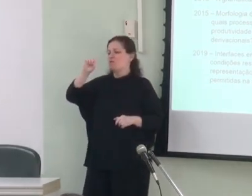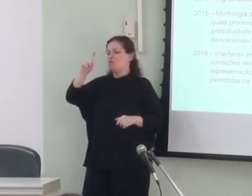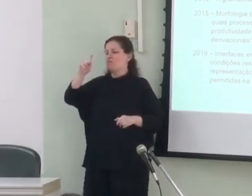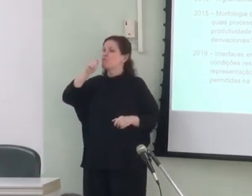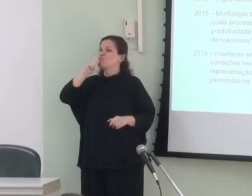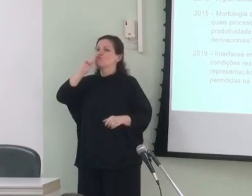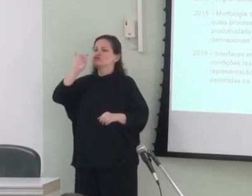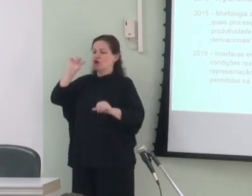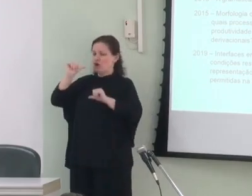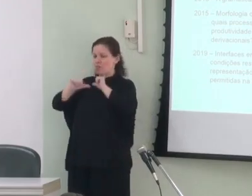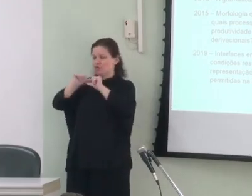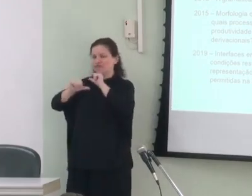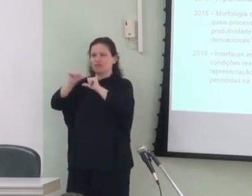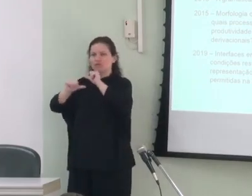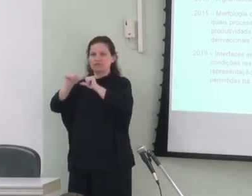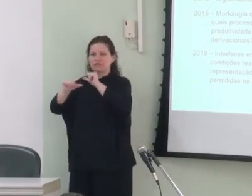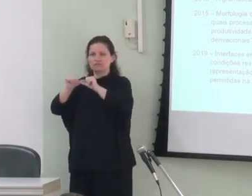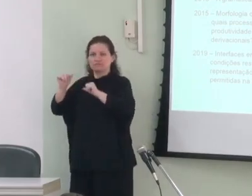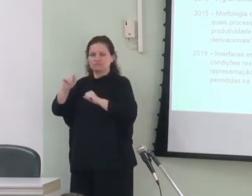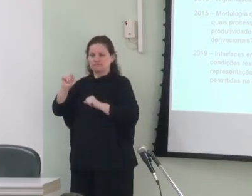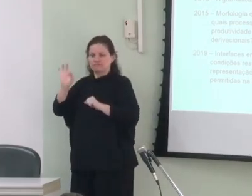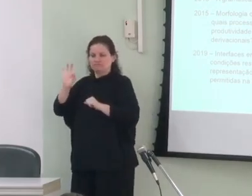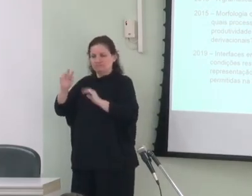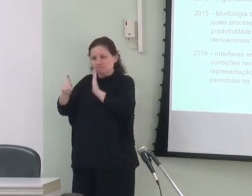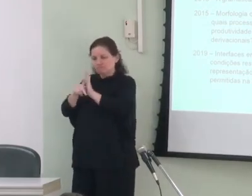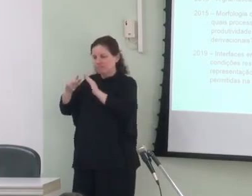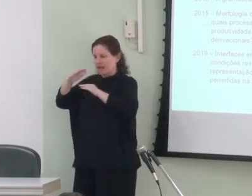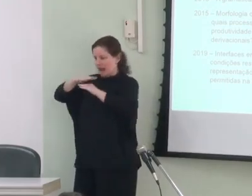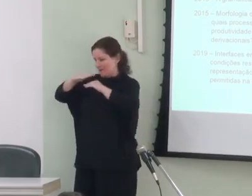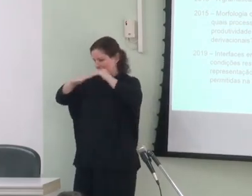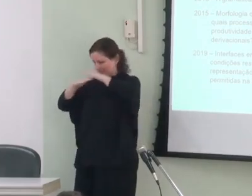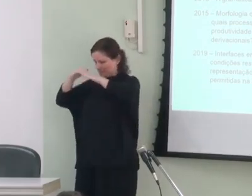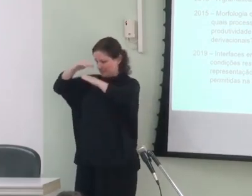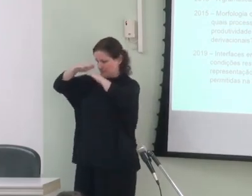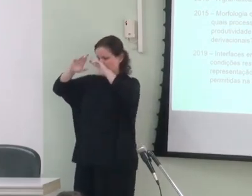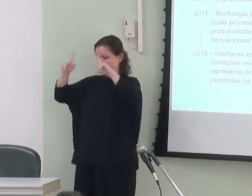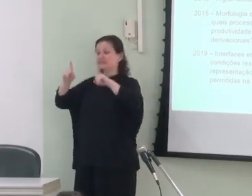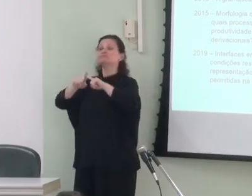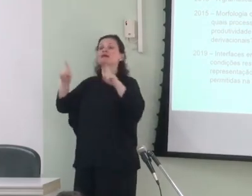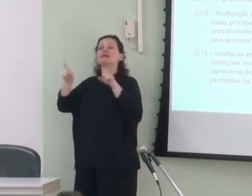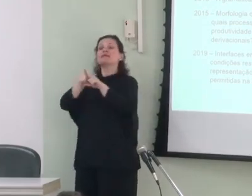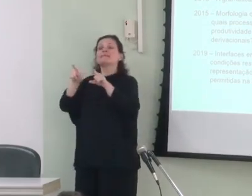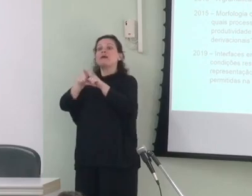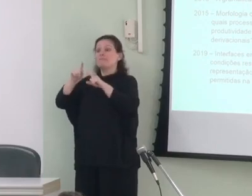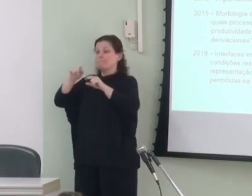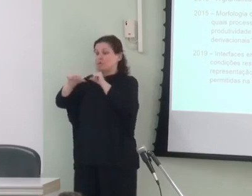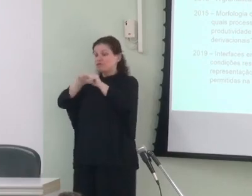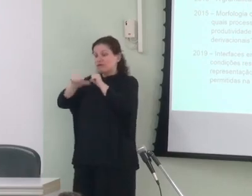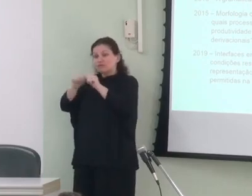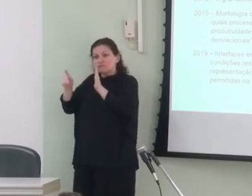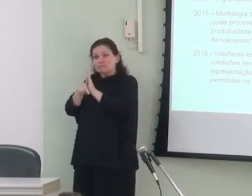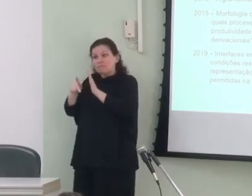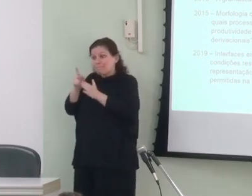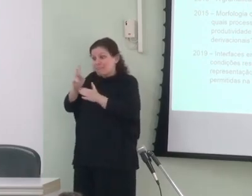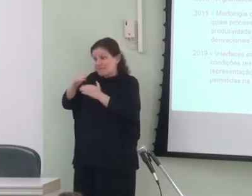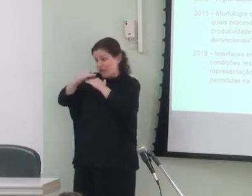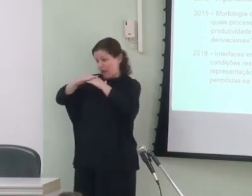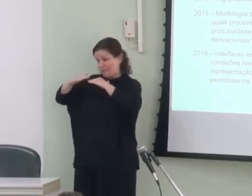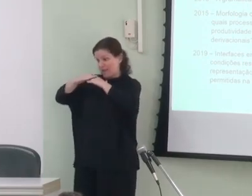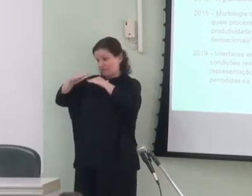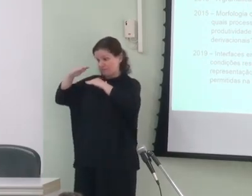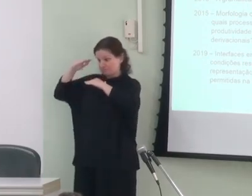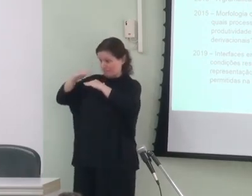entre modificadores pertencentes a camadas diferentes, mas também entre modificadores pertencentes a uma mesma camada.